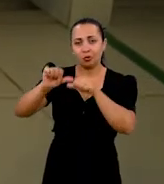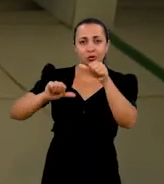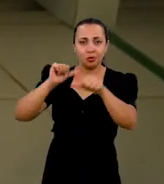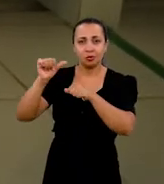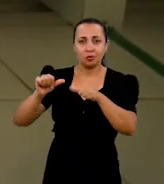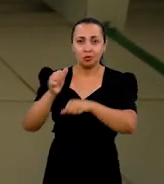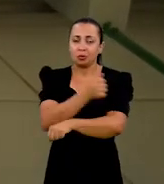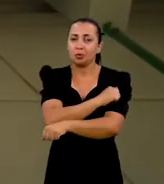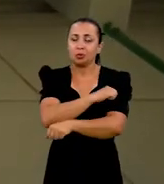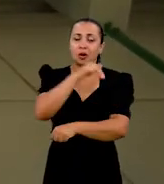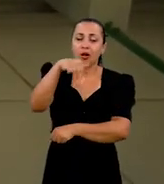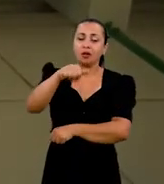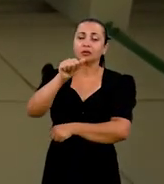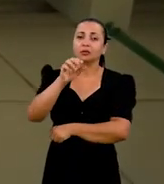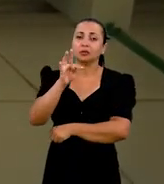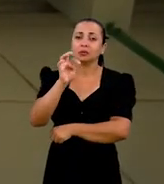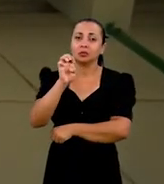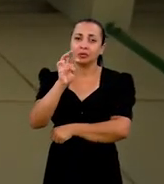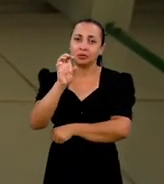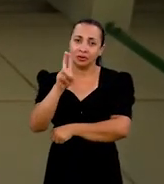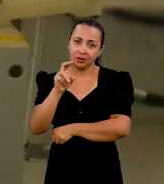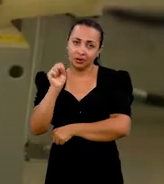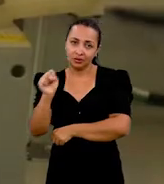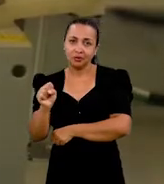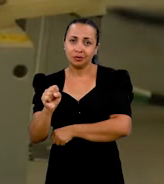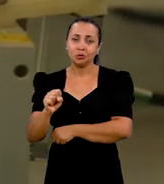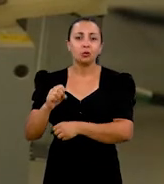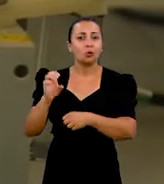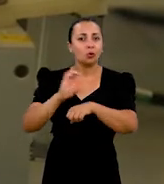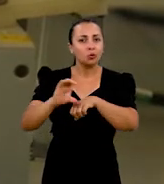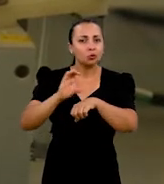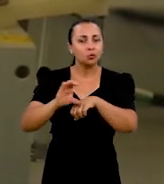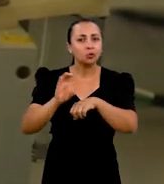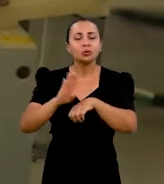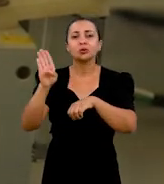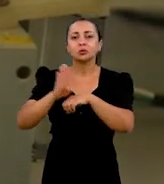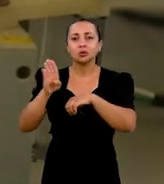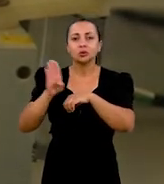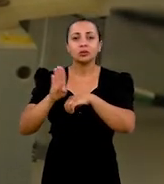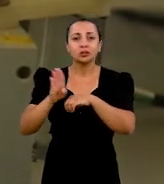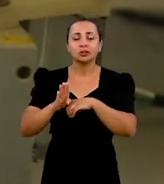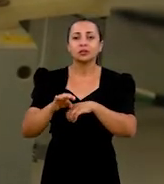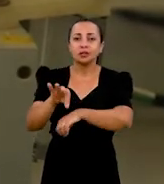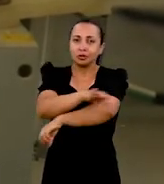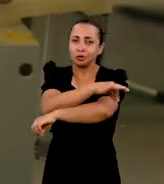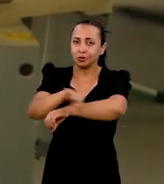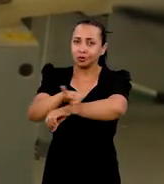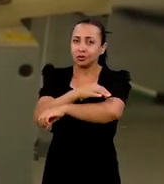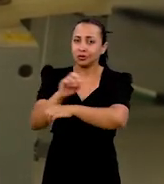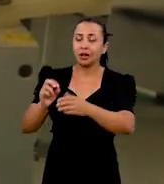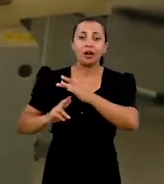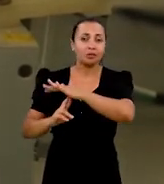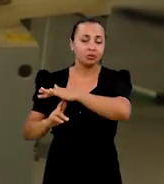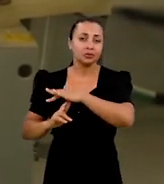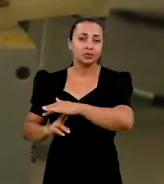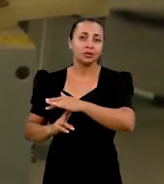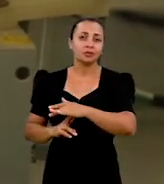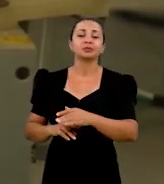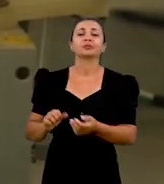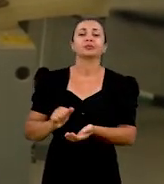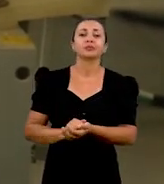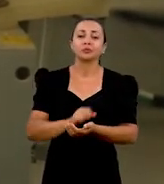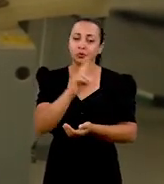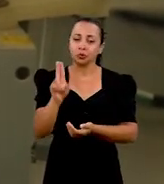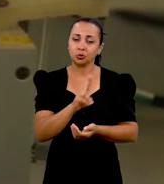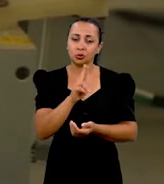foi desenvolvido pelo estudante Matheus Pires, do curso de bacharelado em Engenharia Ambiental e Sanitária. Usando